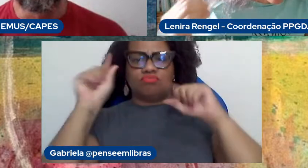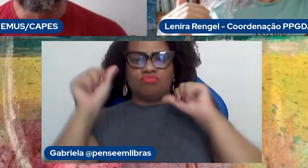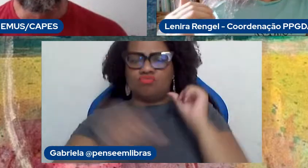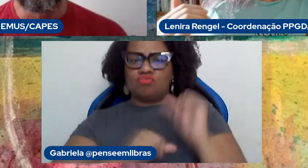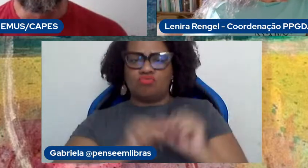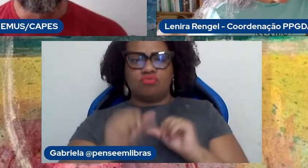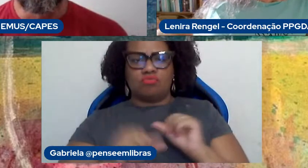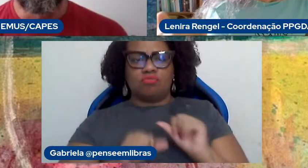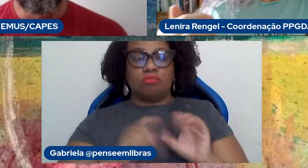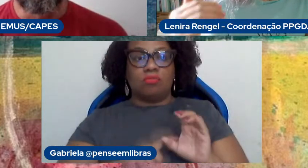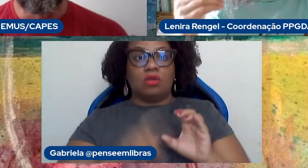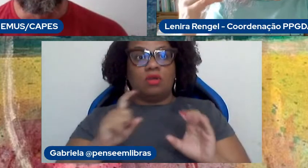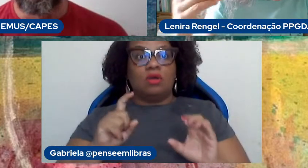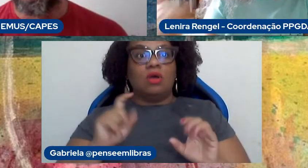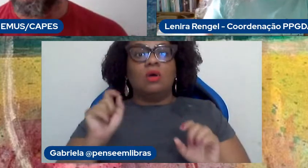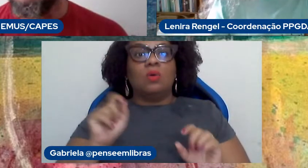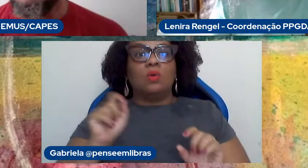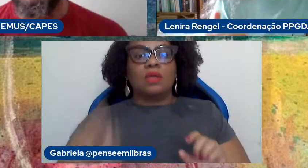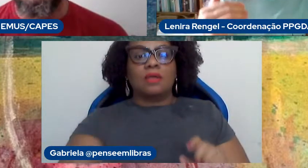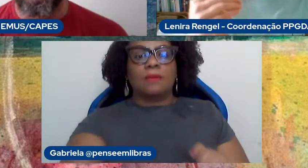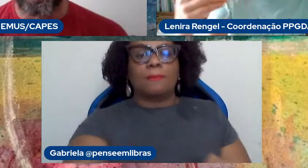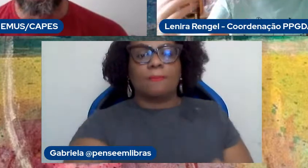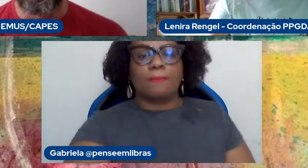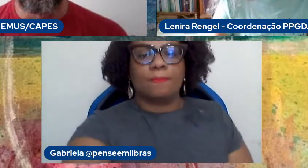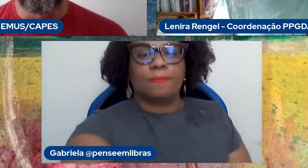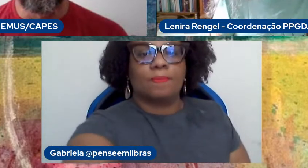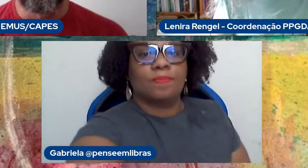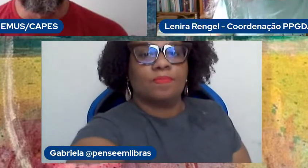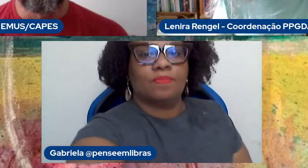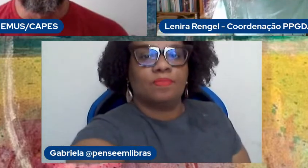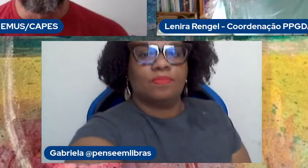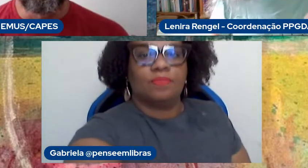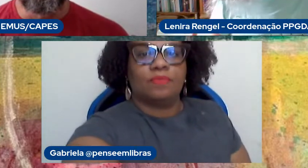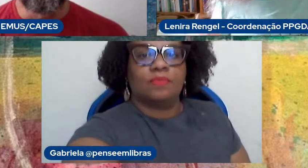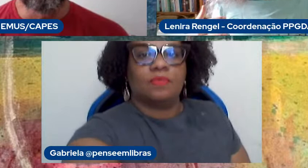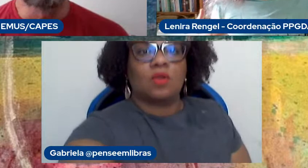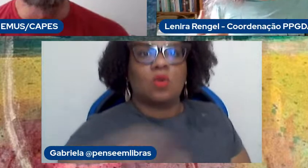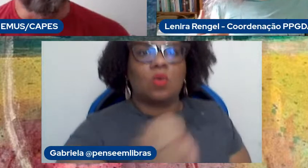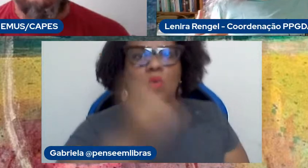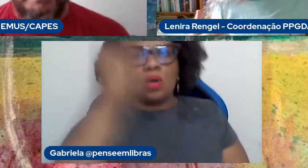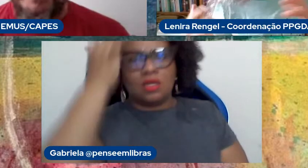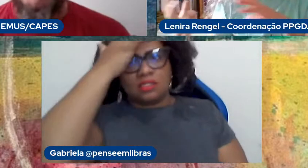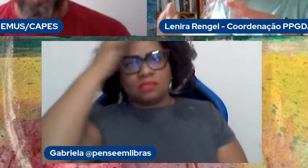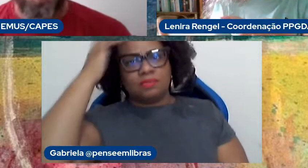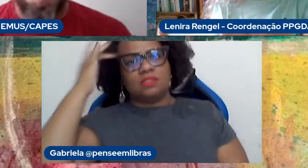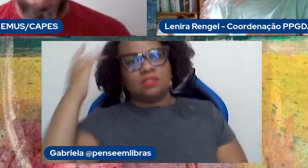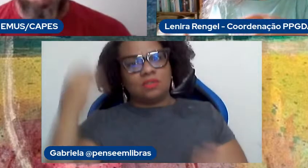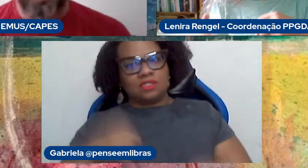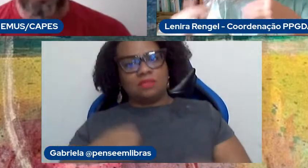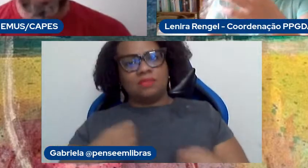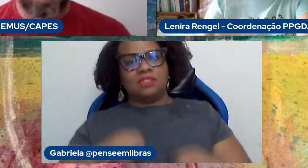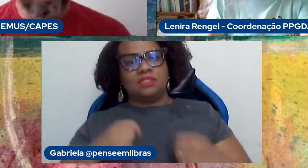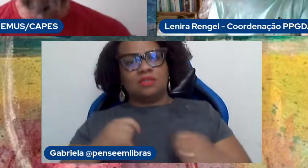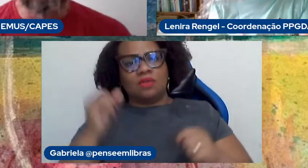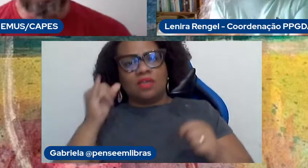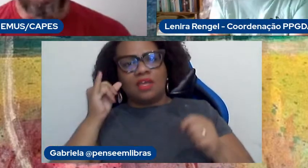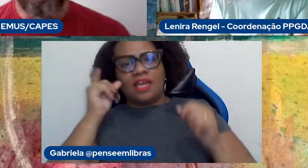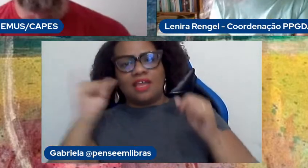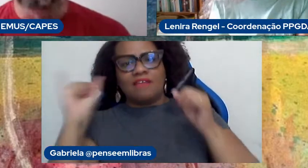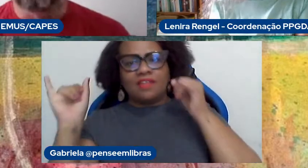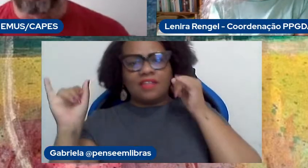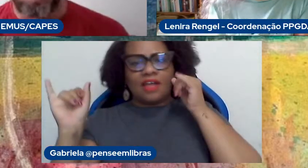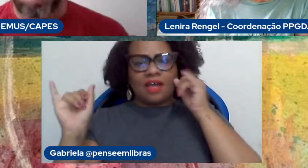quanta gente que precisaria de prevenção, tanto os artistas como outros